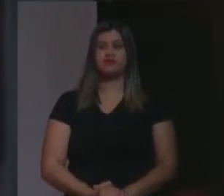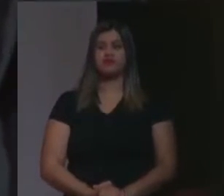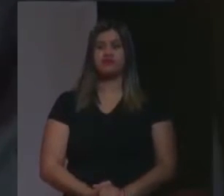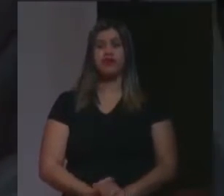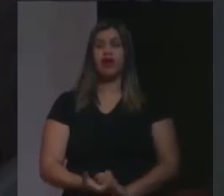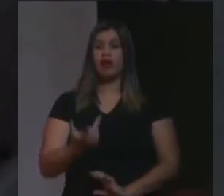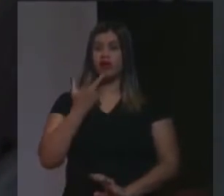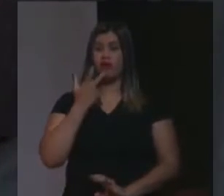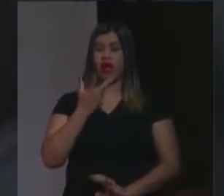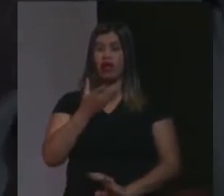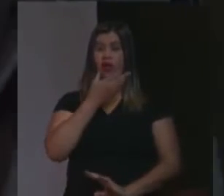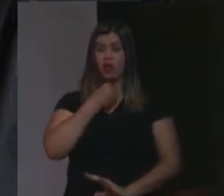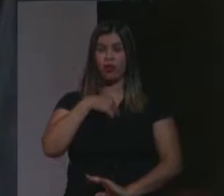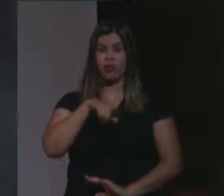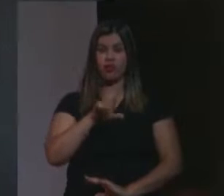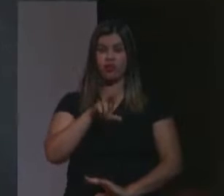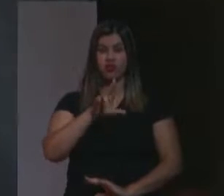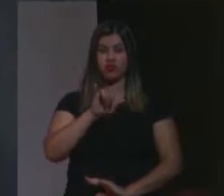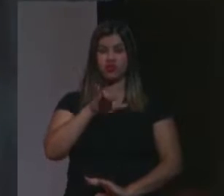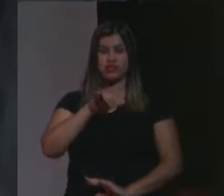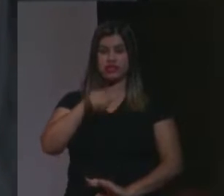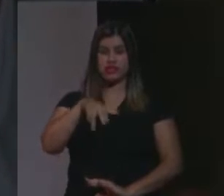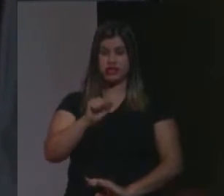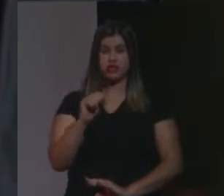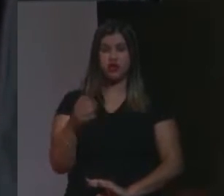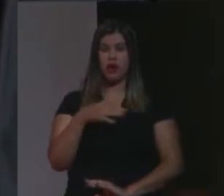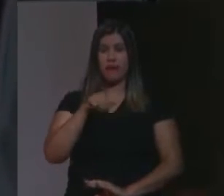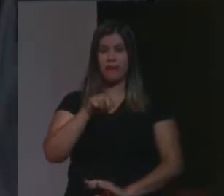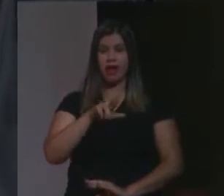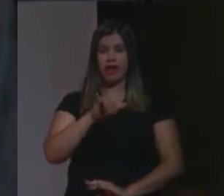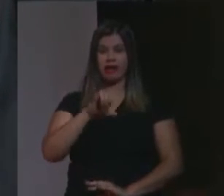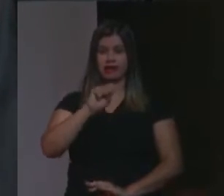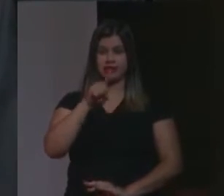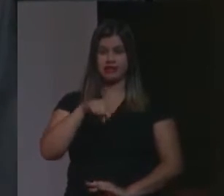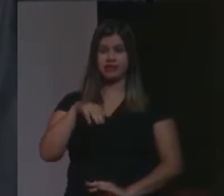fala do Luciano Marismaya, que foi esse procurador da República,